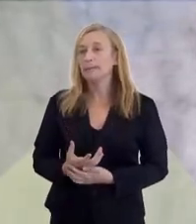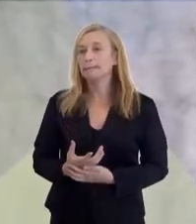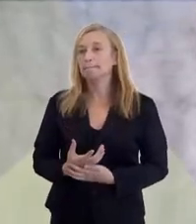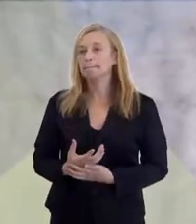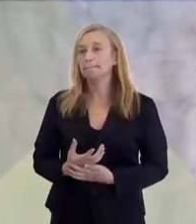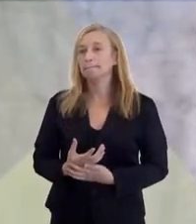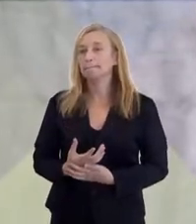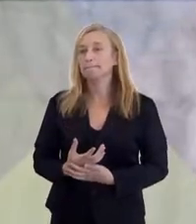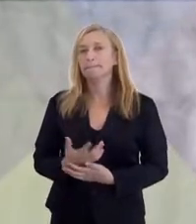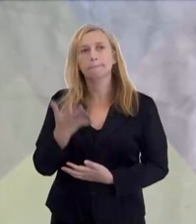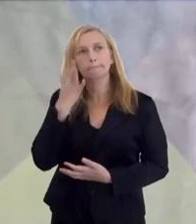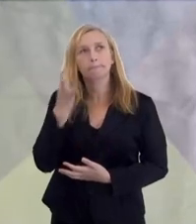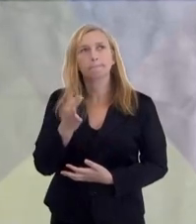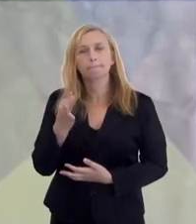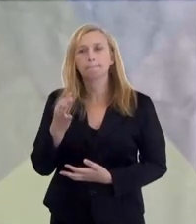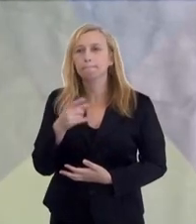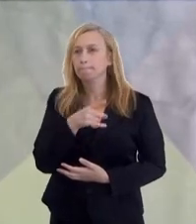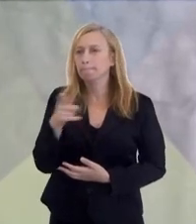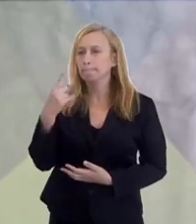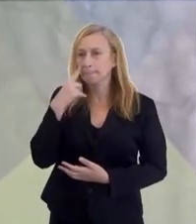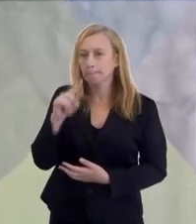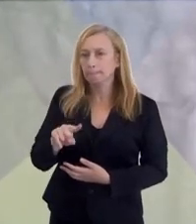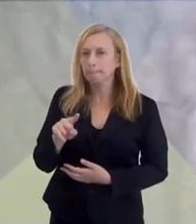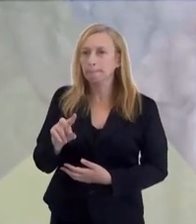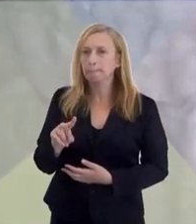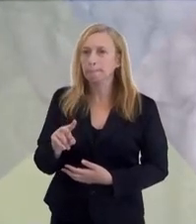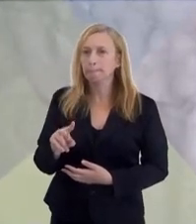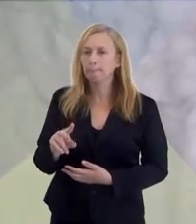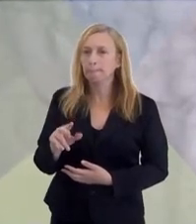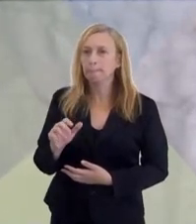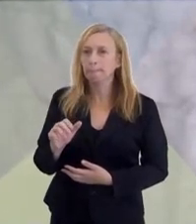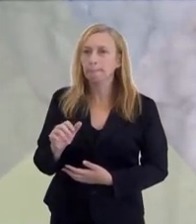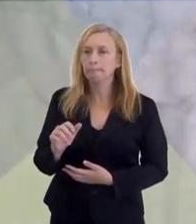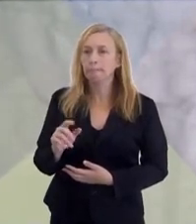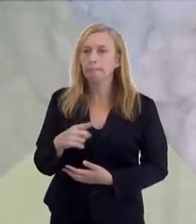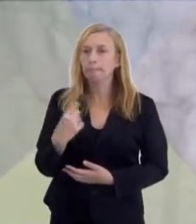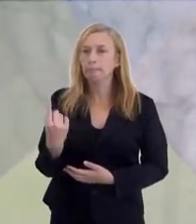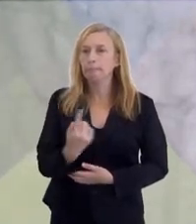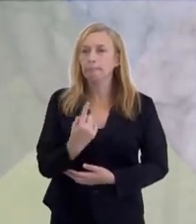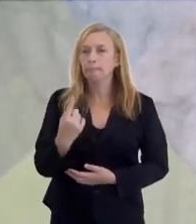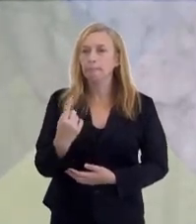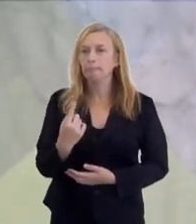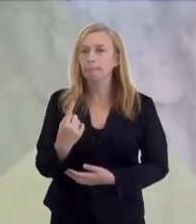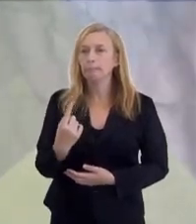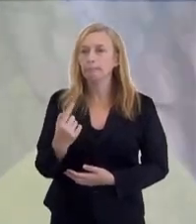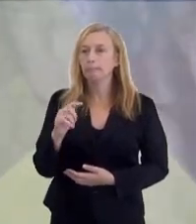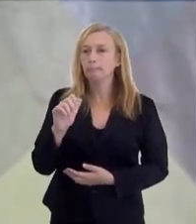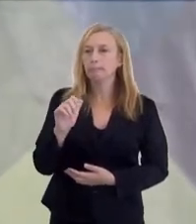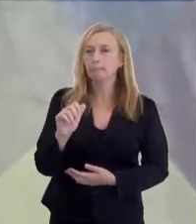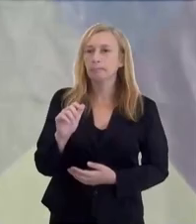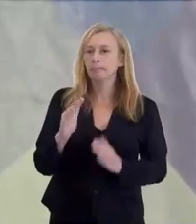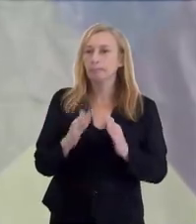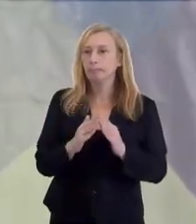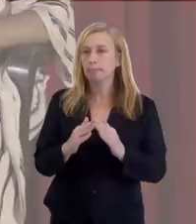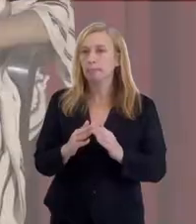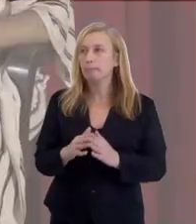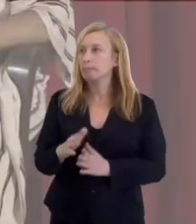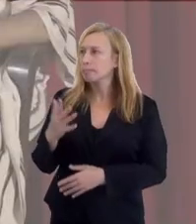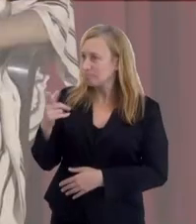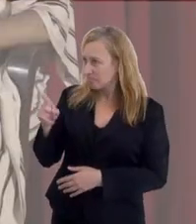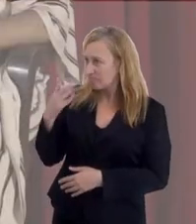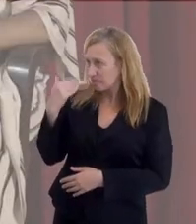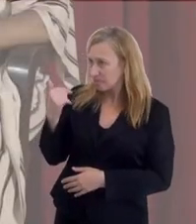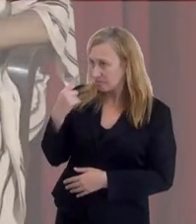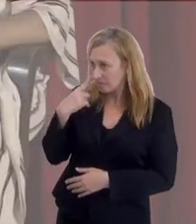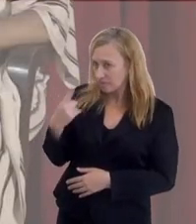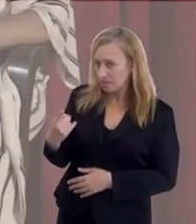não sei se vocês viram o filme Nosso Lar. Se não viram, ainda dá tempo porque tem aí o Nosso Lar,